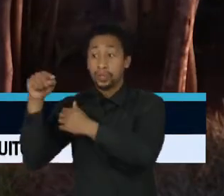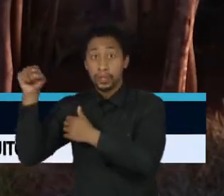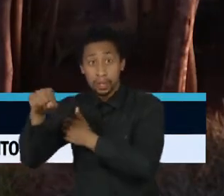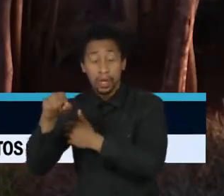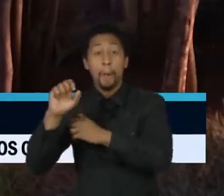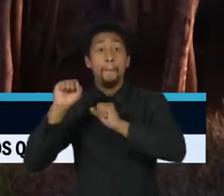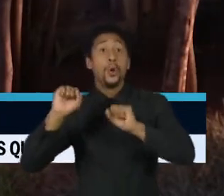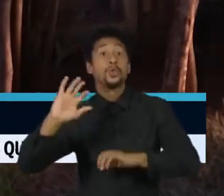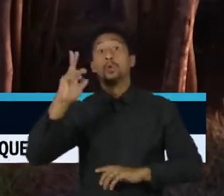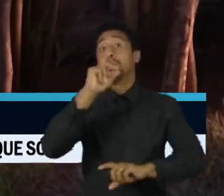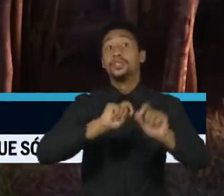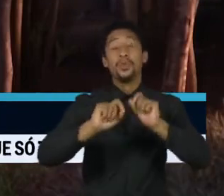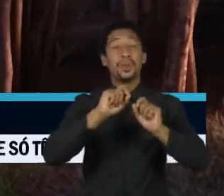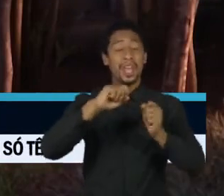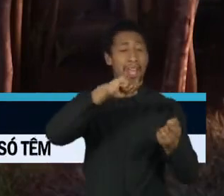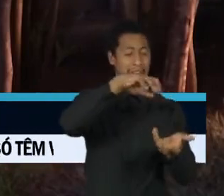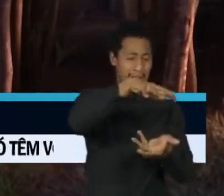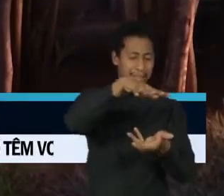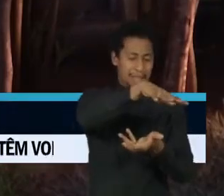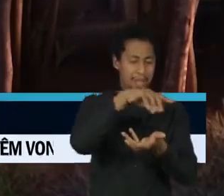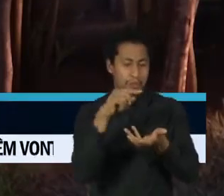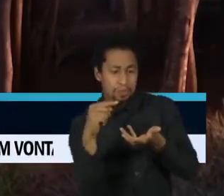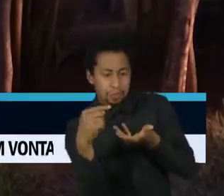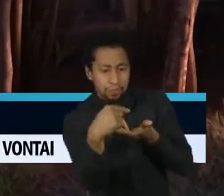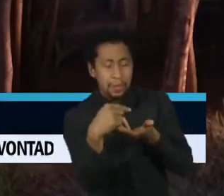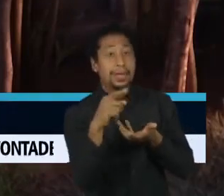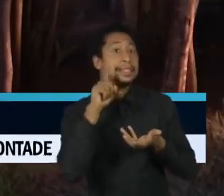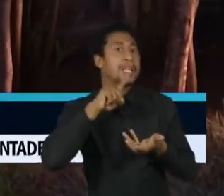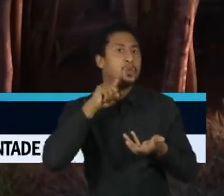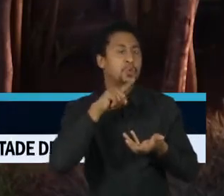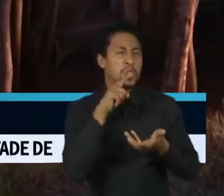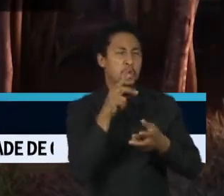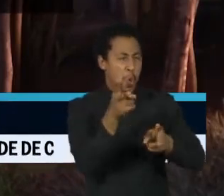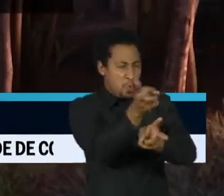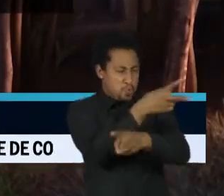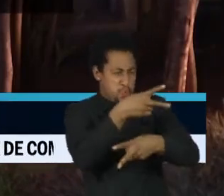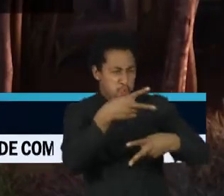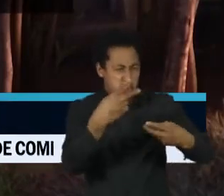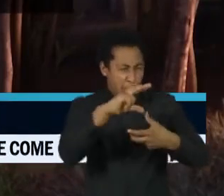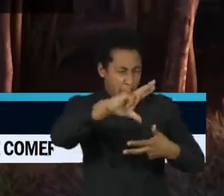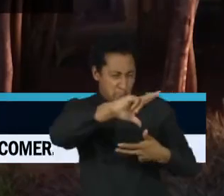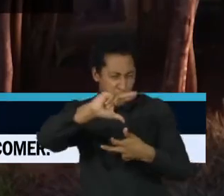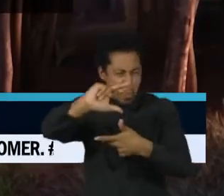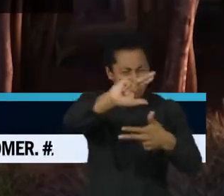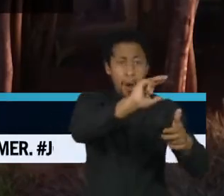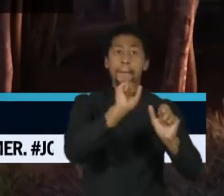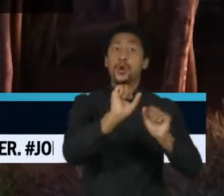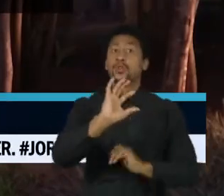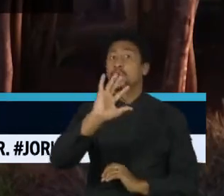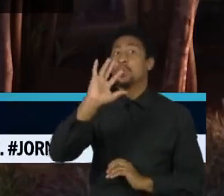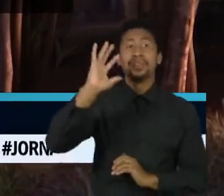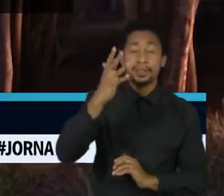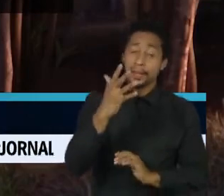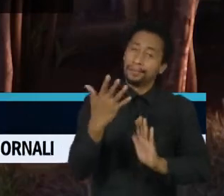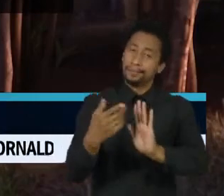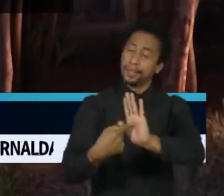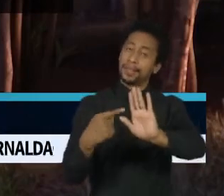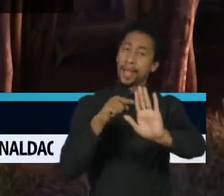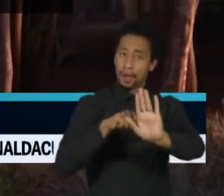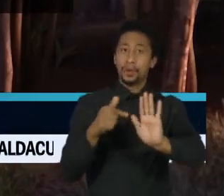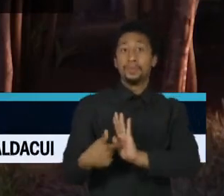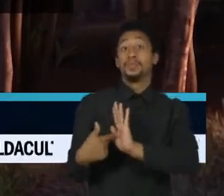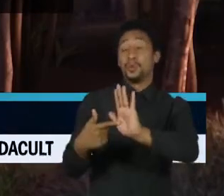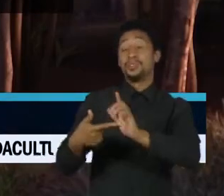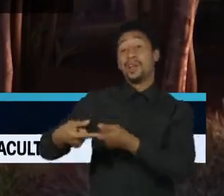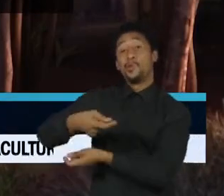Estados Unidos, é hoje perfeita sob o aspecto econômico. Detentora de mais de 15% do total das exportações